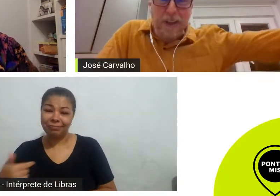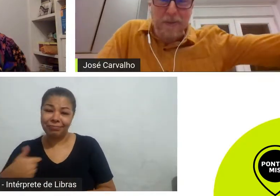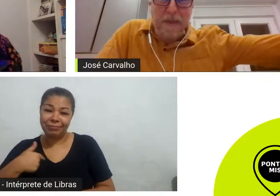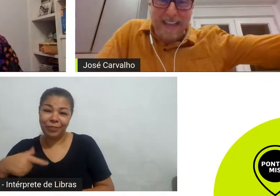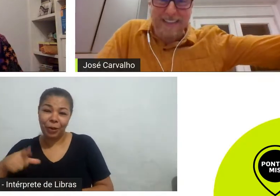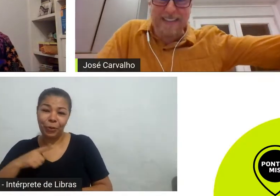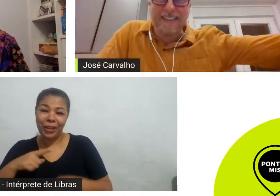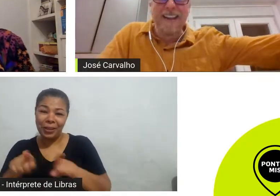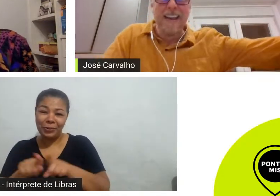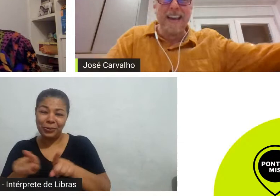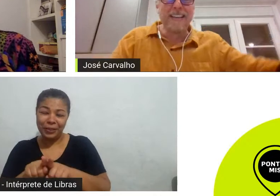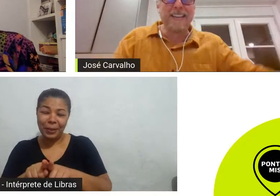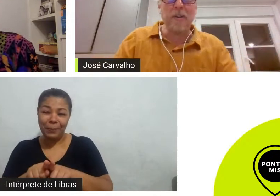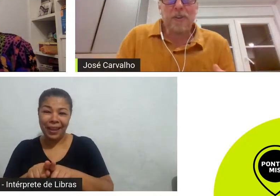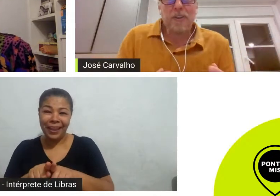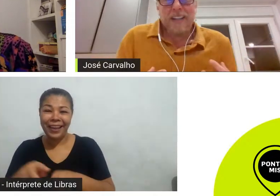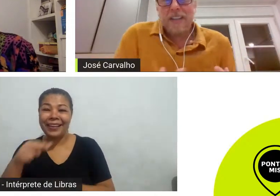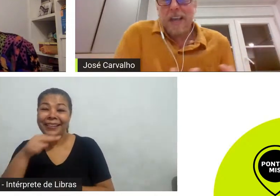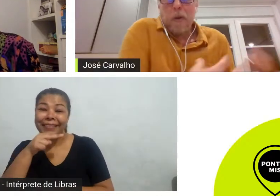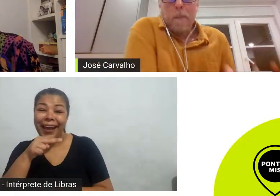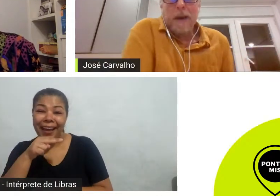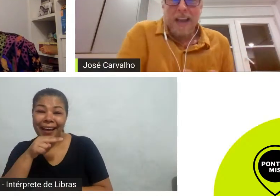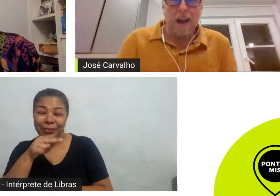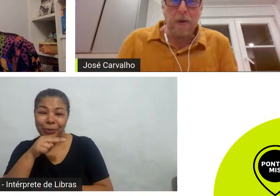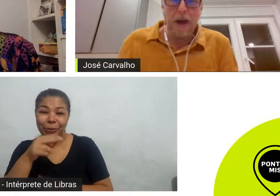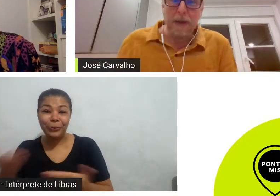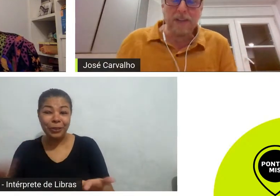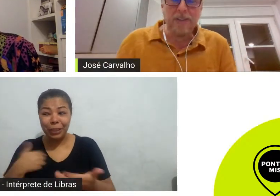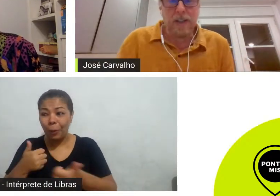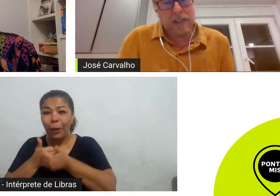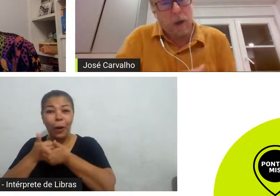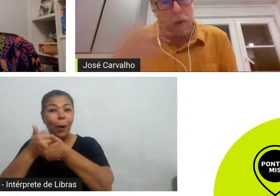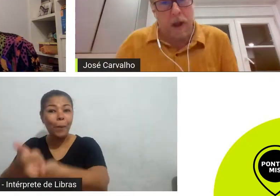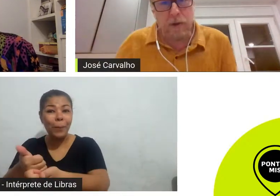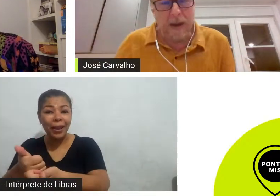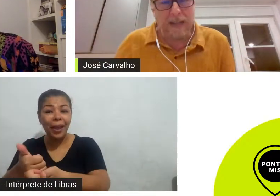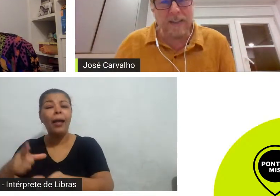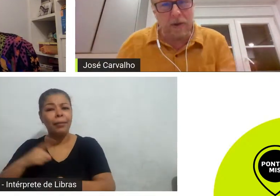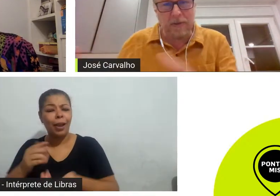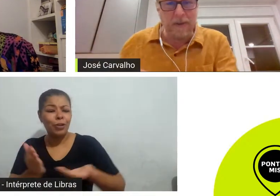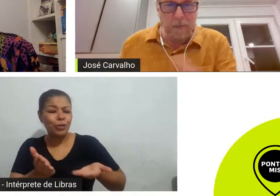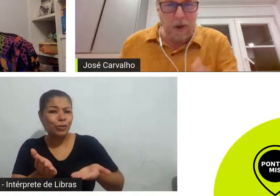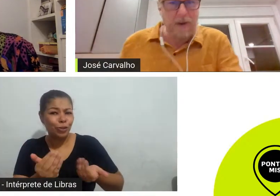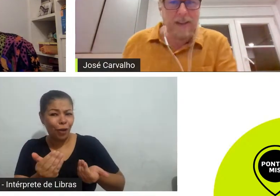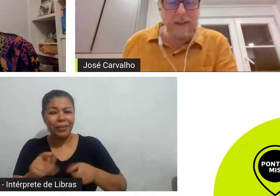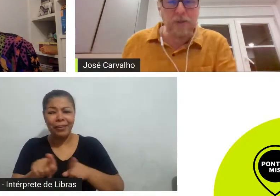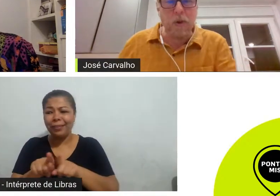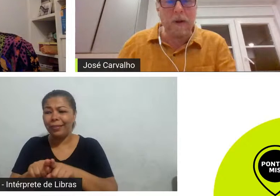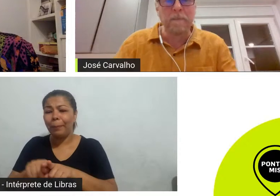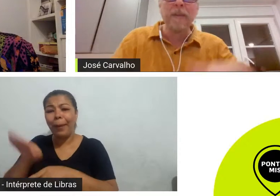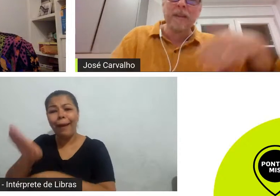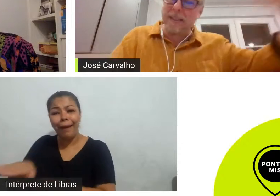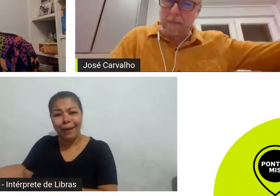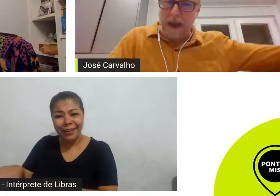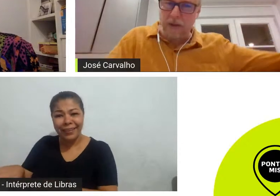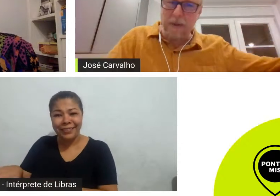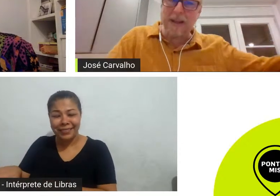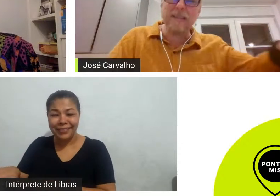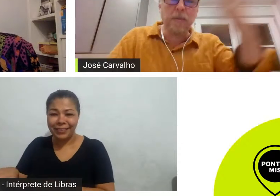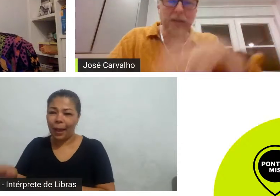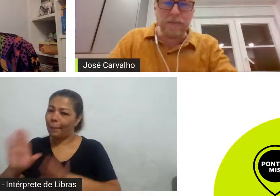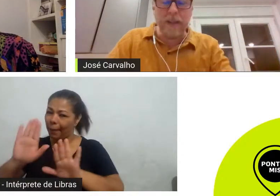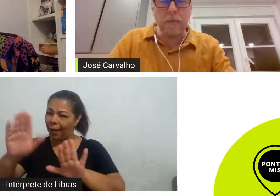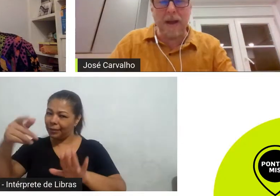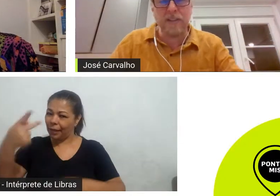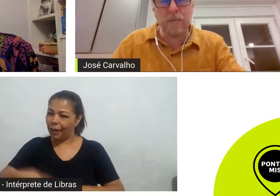meio e um de oito meses então eu estou tendo que acompanhar agora bastante e não moro no Brasil eu moro aqui em Lisboa trabalho